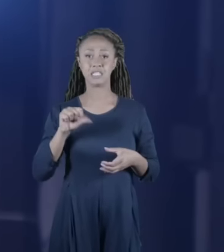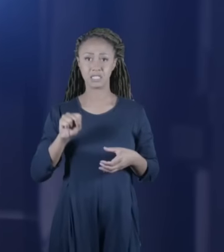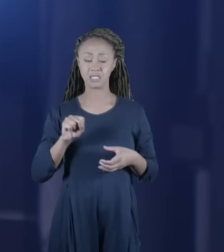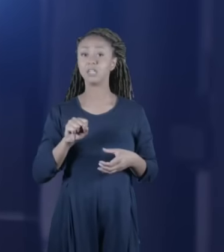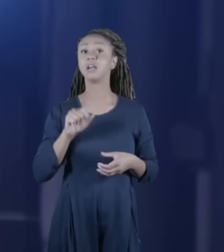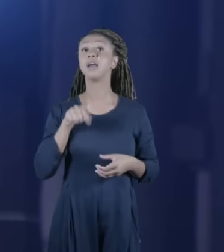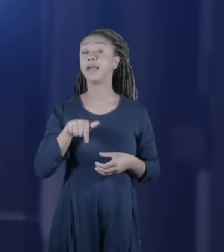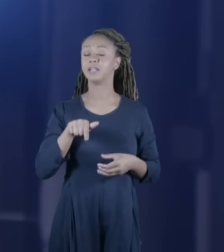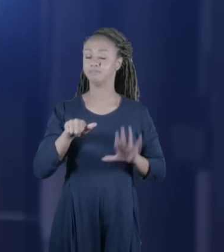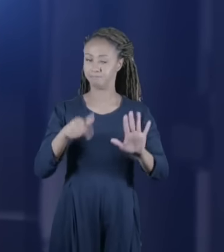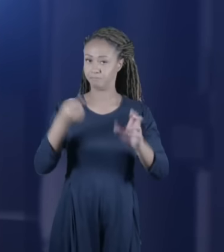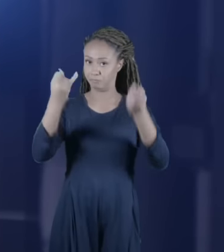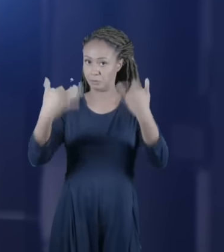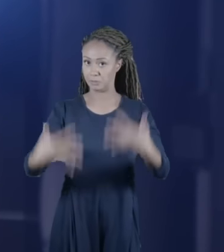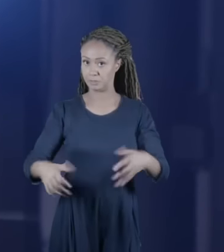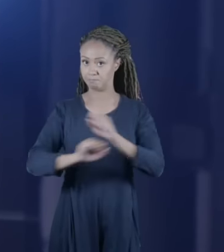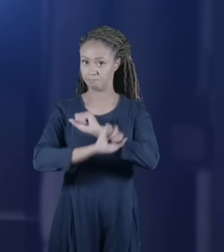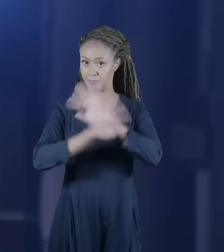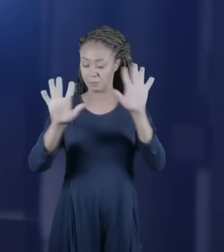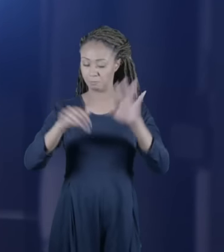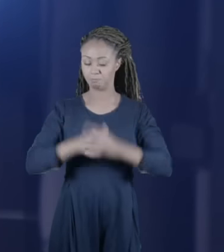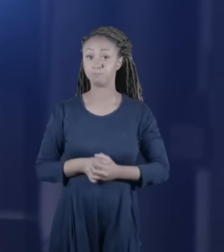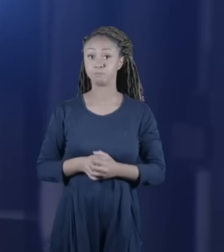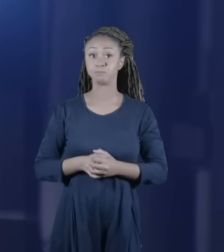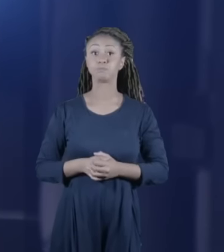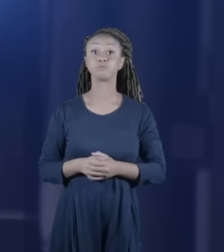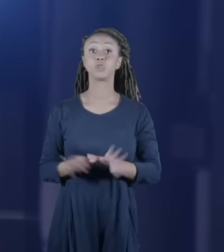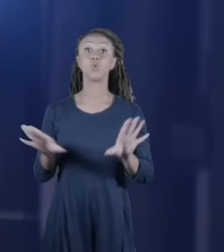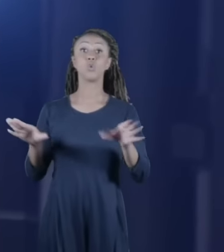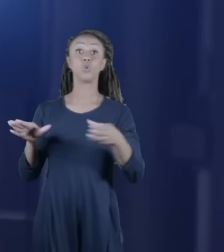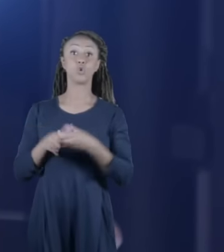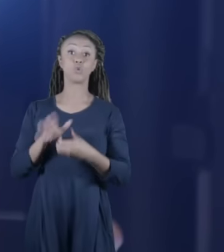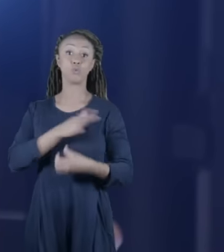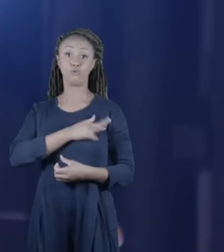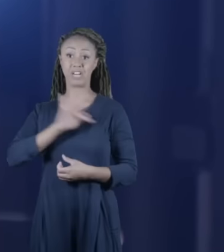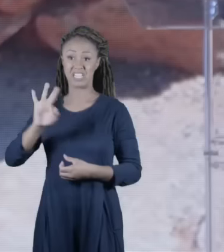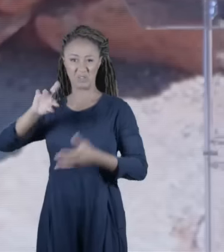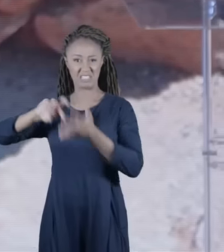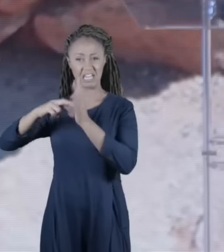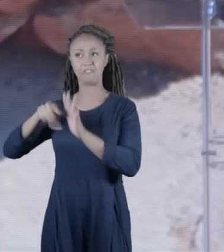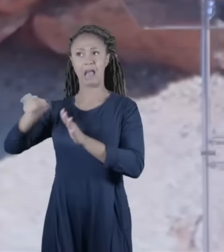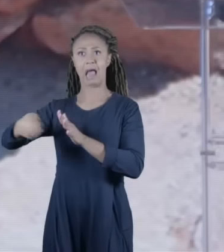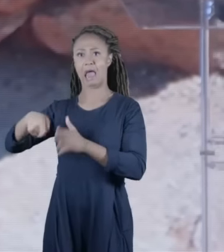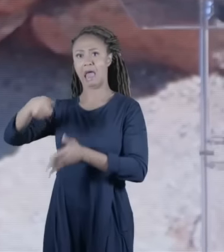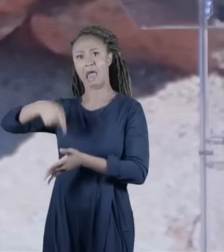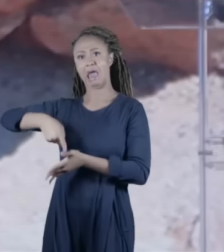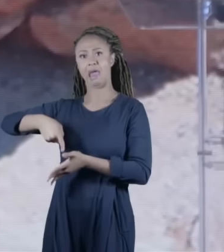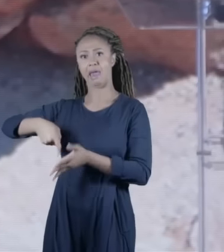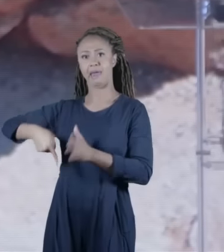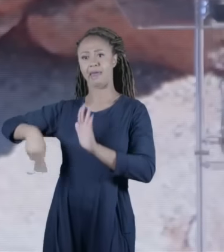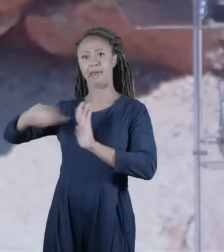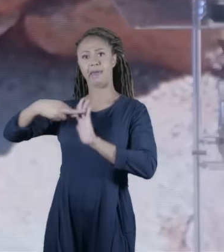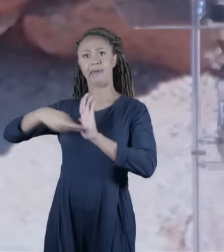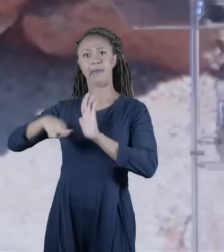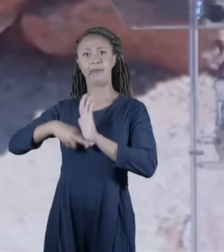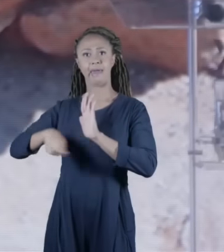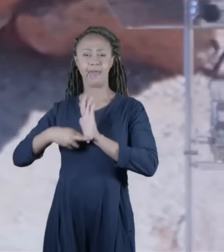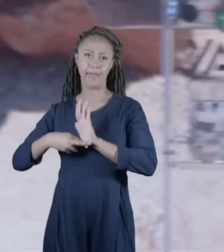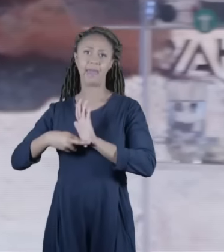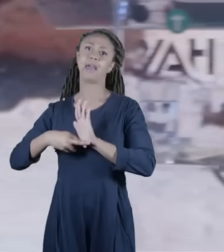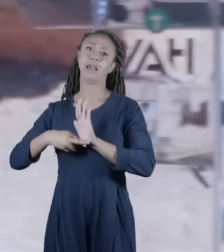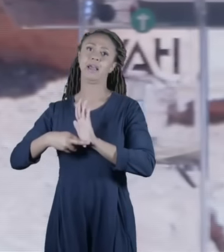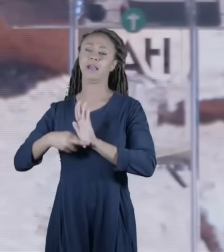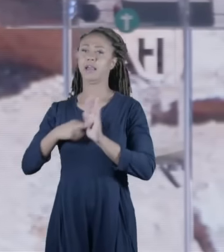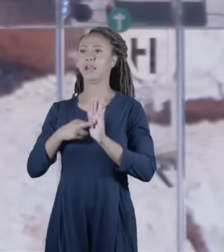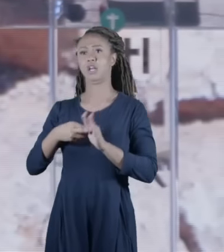coisa que eu quero deixar bem clara os fariseus não são o judaísmo não todos os judeus naquela época eram